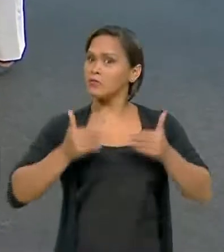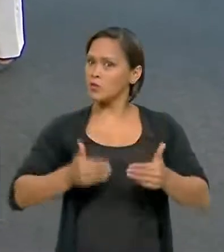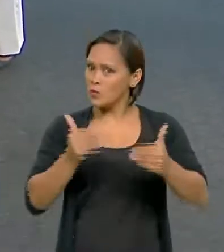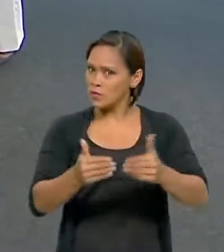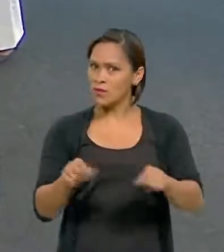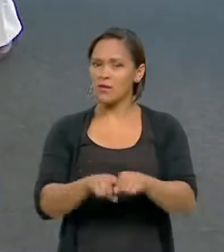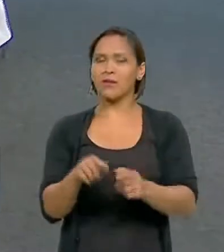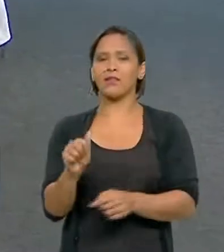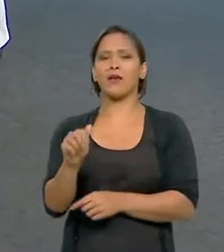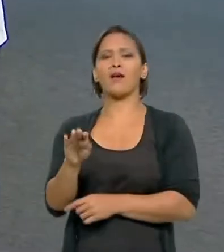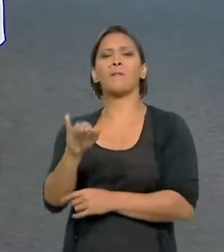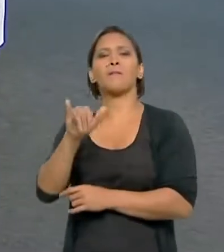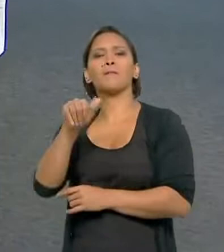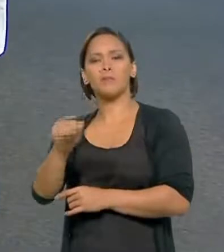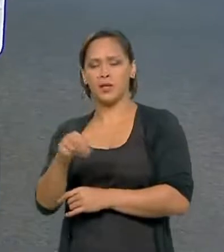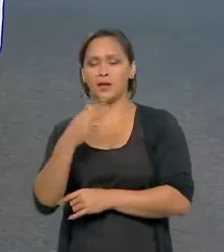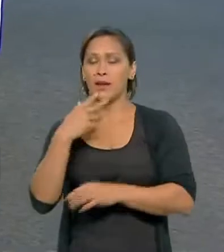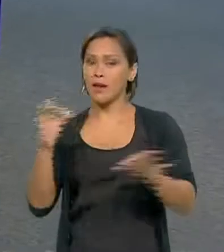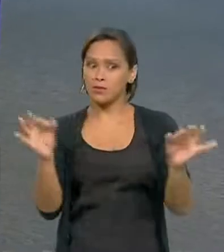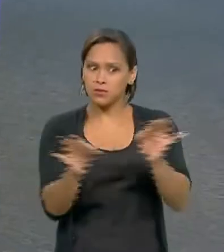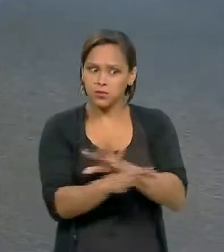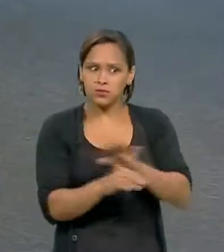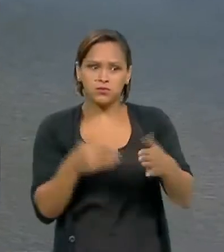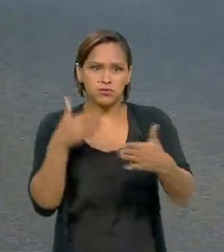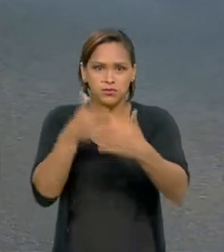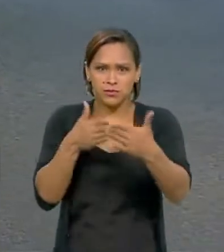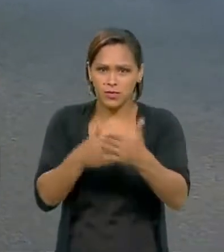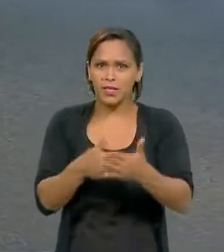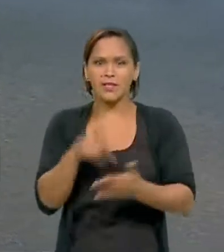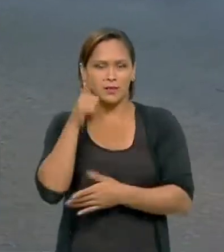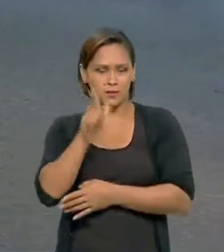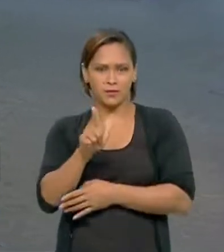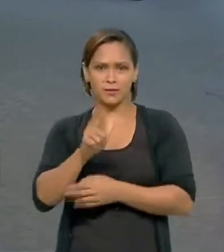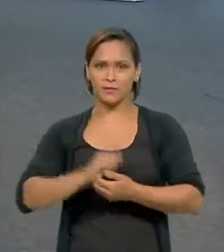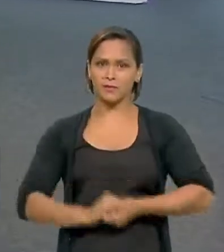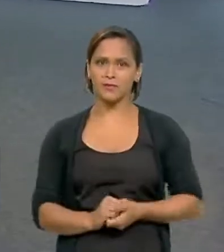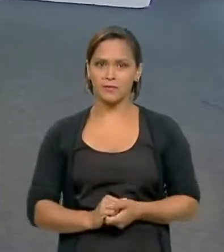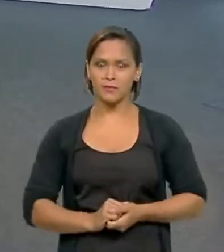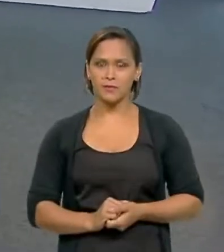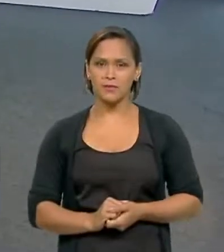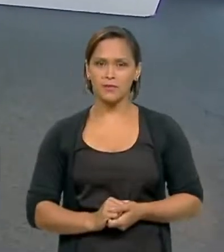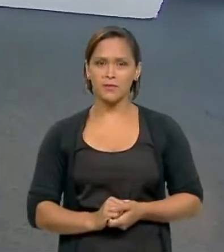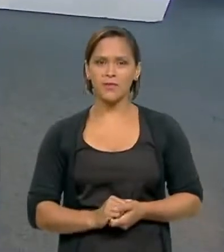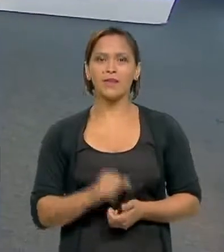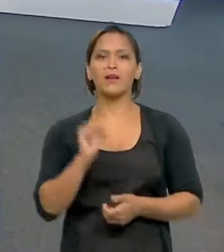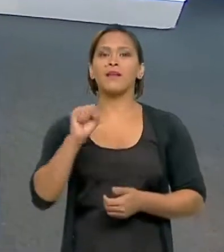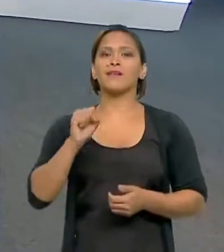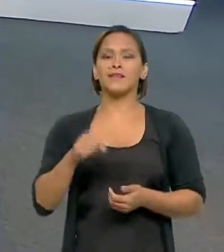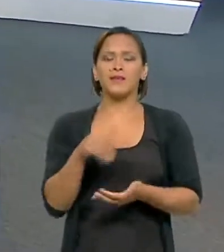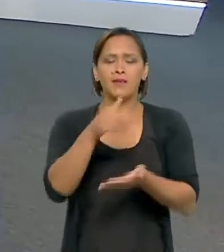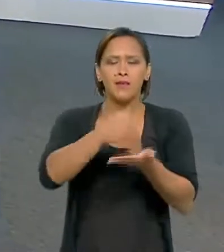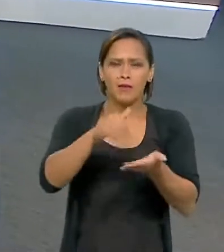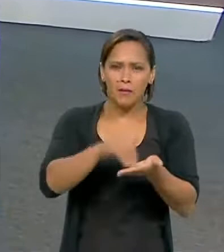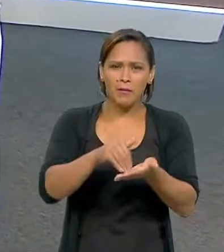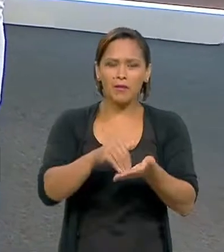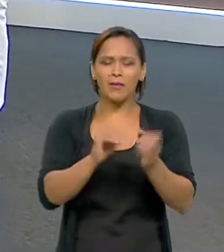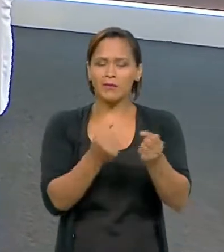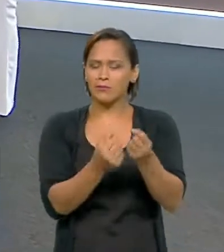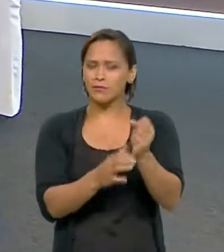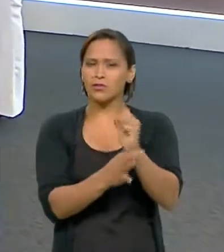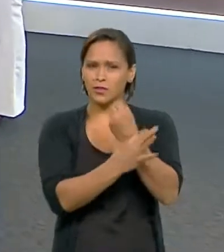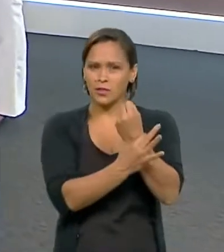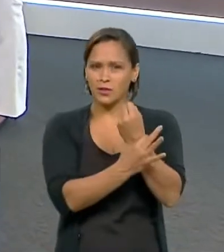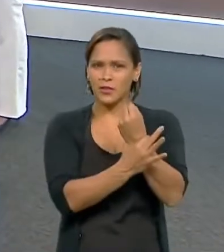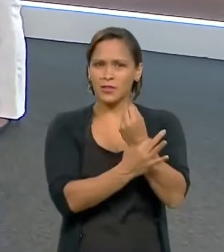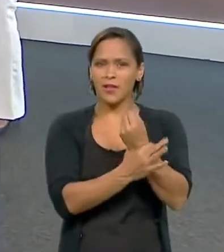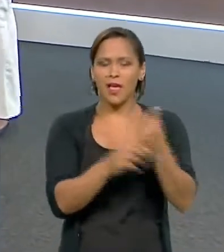e da BIM, essas situações acabam não se agravando. É, o Gabinete de Segurança Institucional, ele